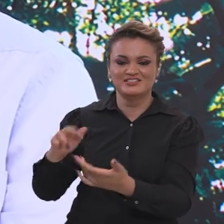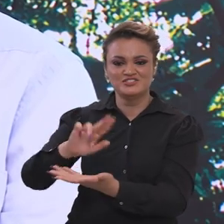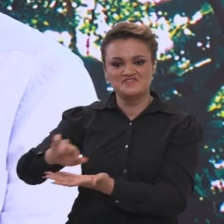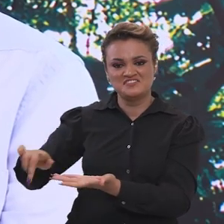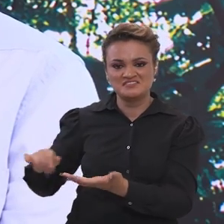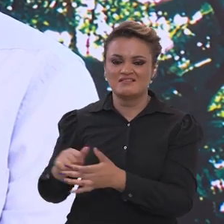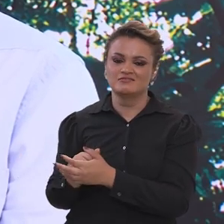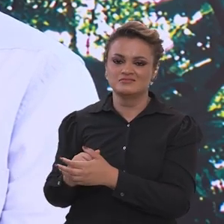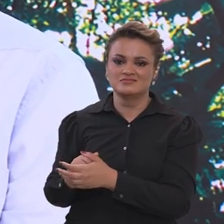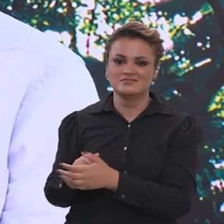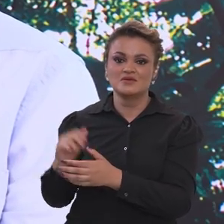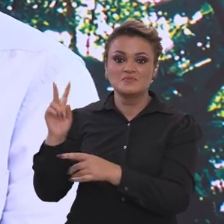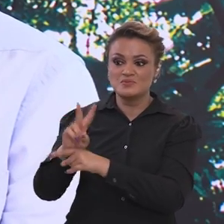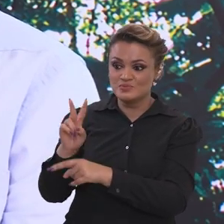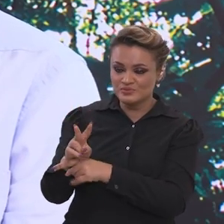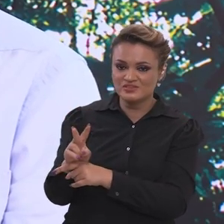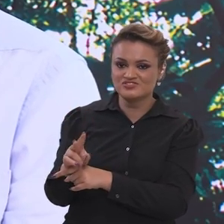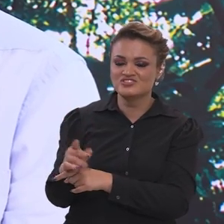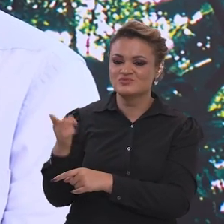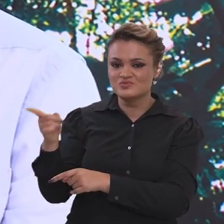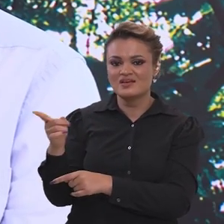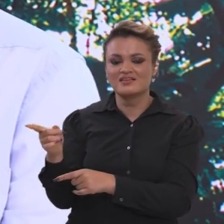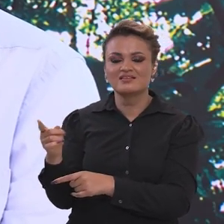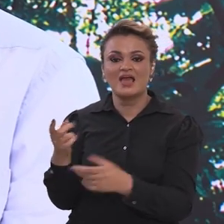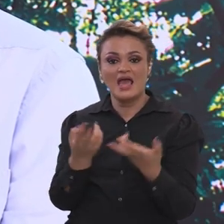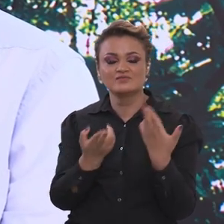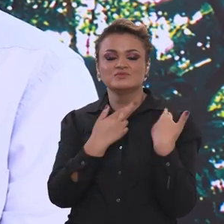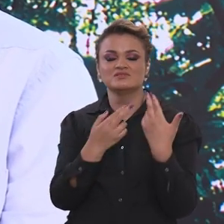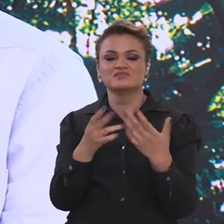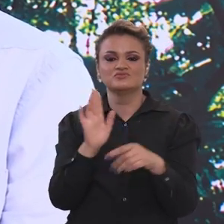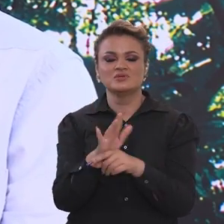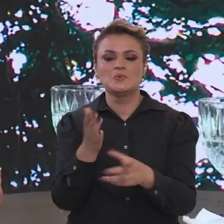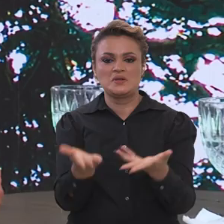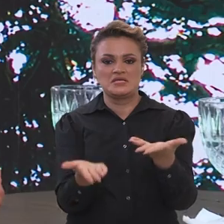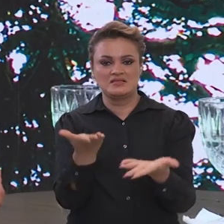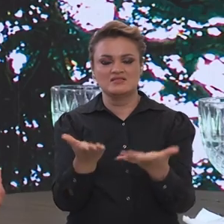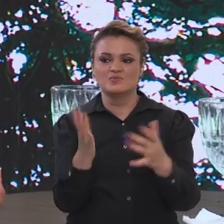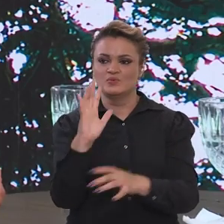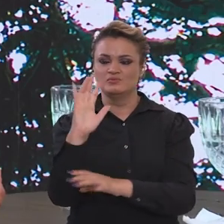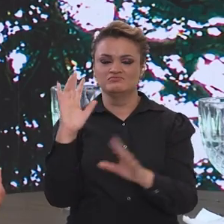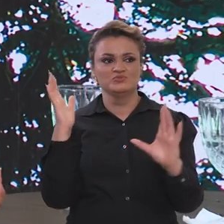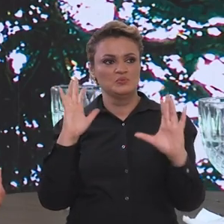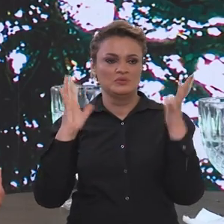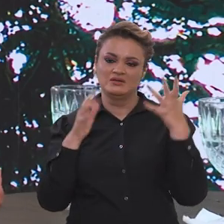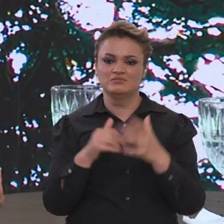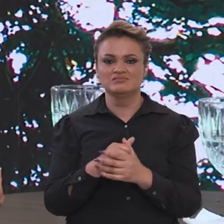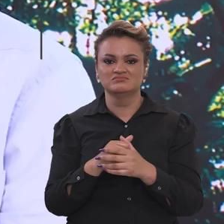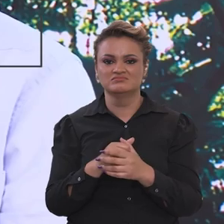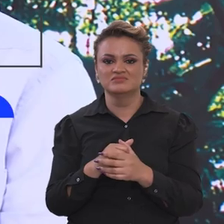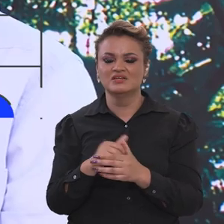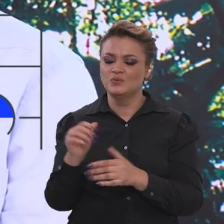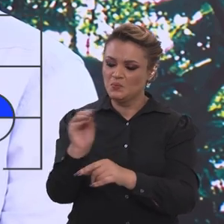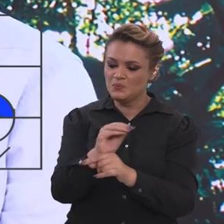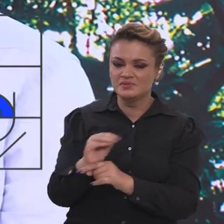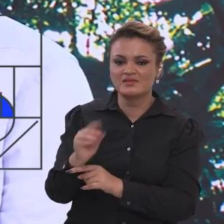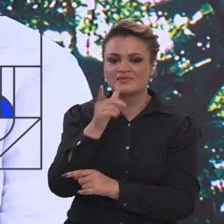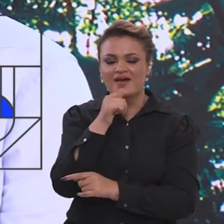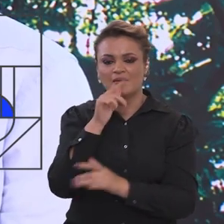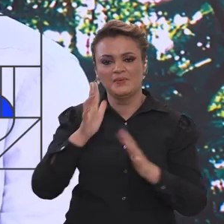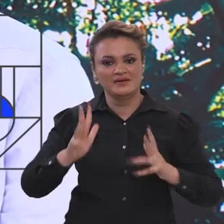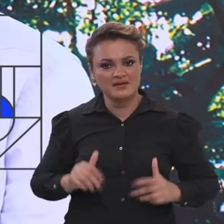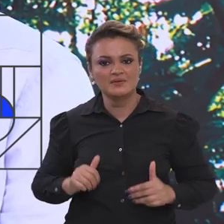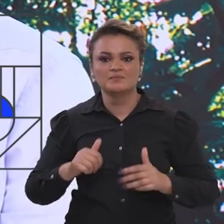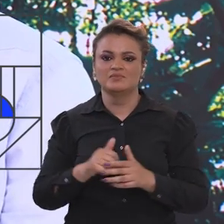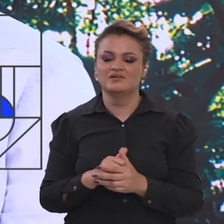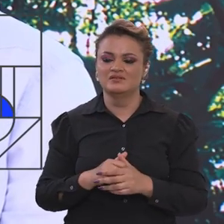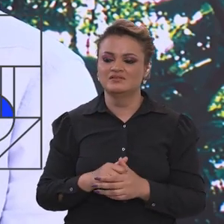biodiversidade, de proteger essa que é responsável pelo equilíbrio climático no mundo, pela conservação